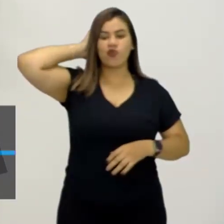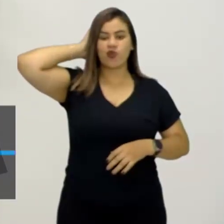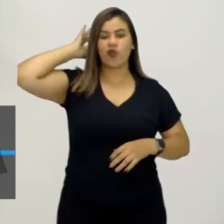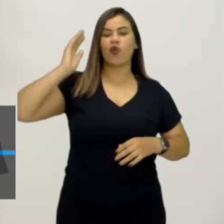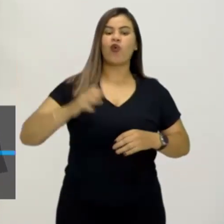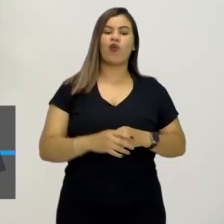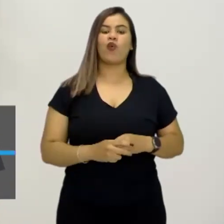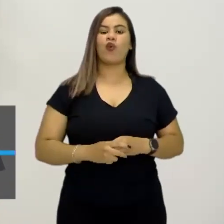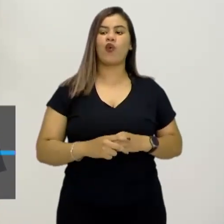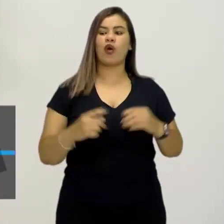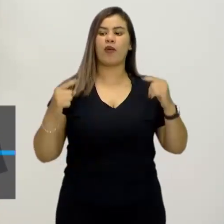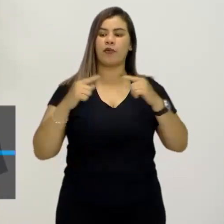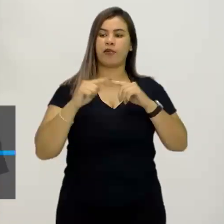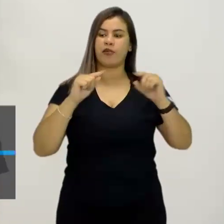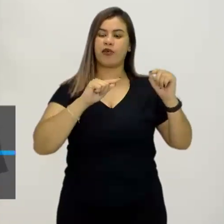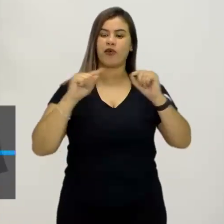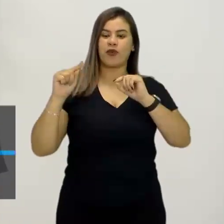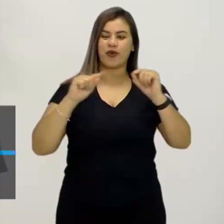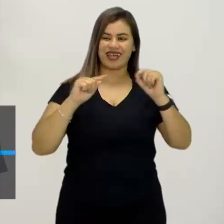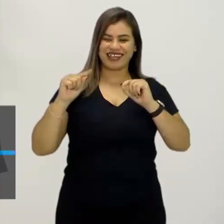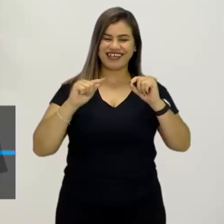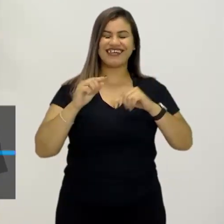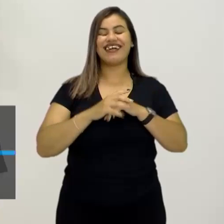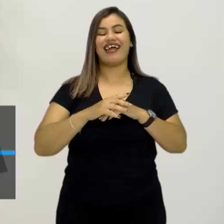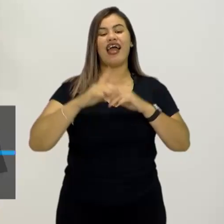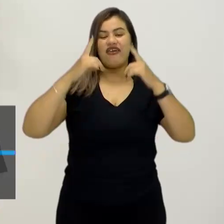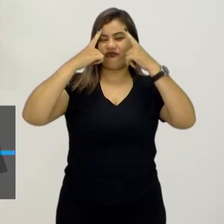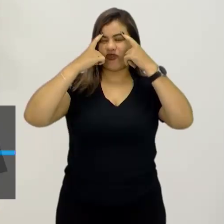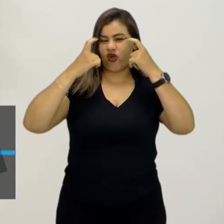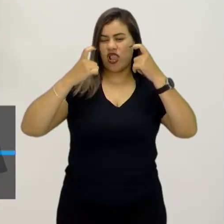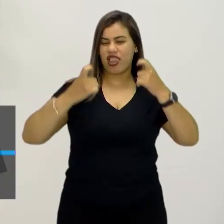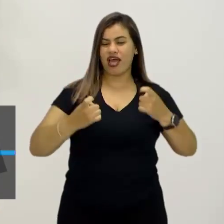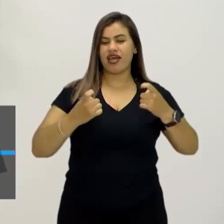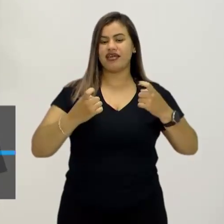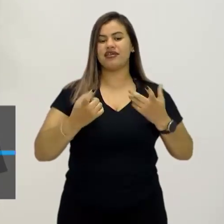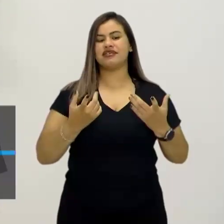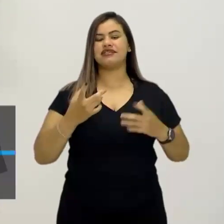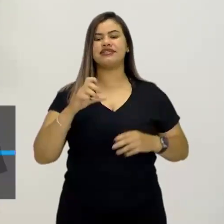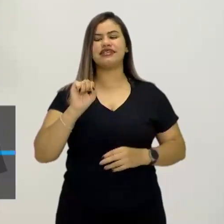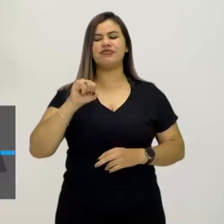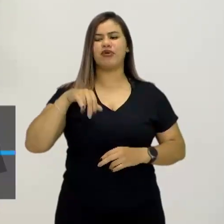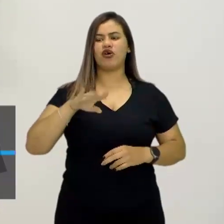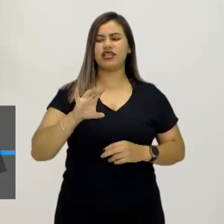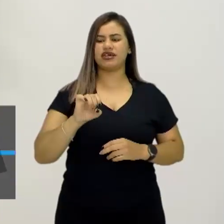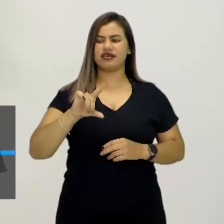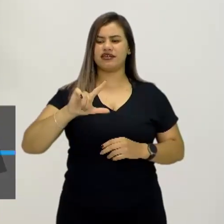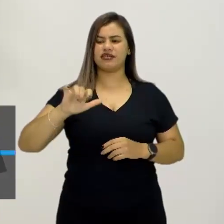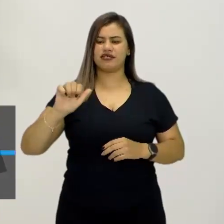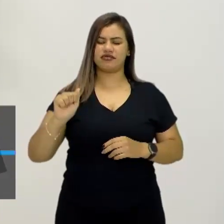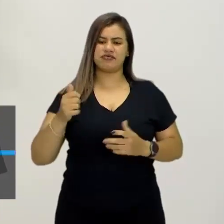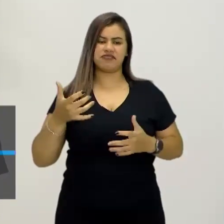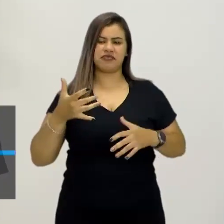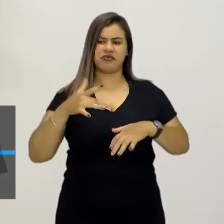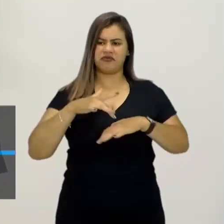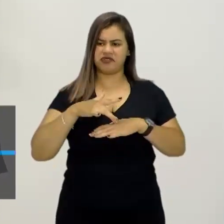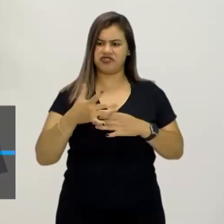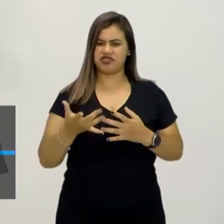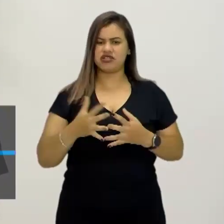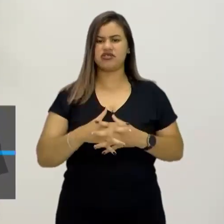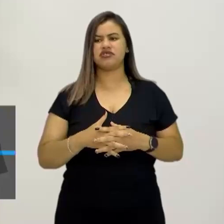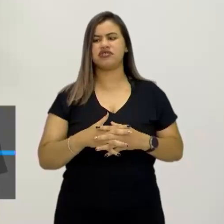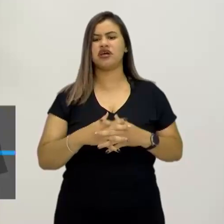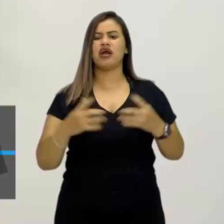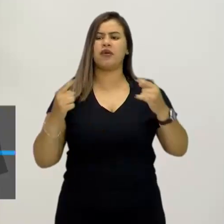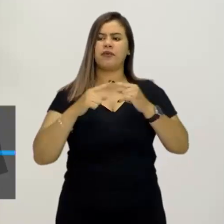a quem nós atribuímos essa ideia de violência simbólica, que é o Pierre Bourdieu. Então, Pierre Bourdieu tem vários escritos,